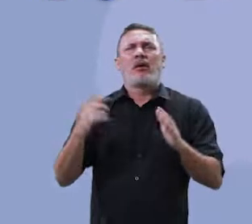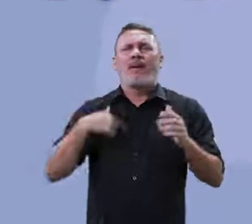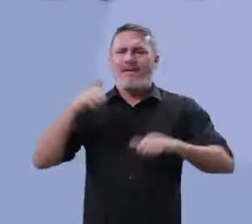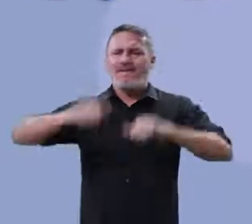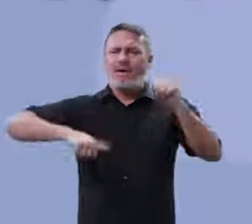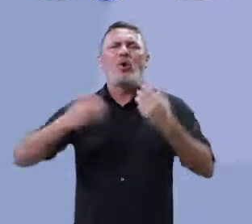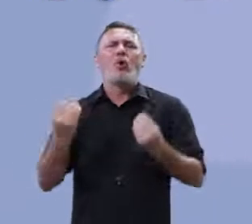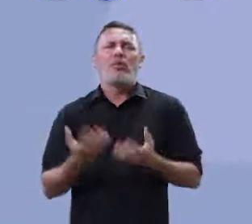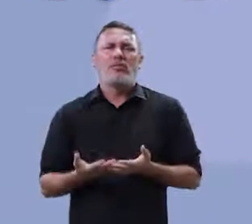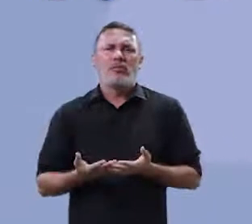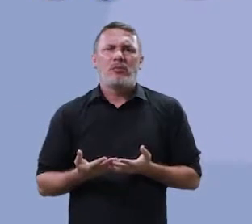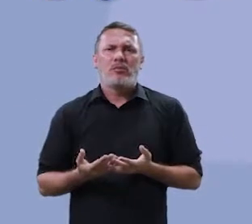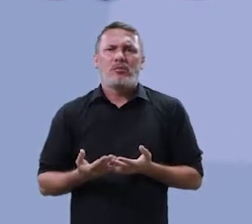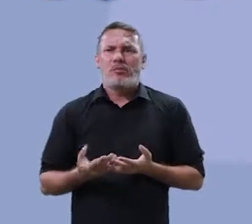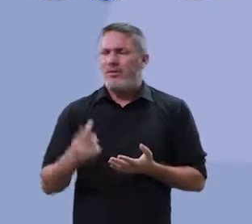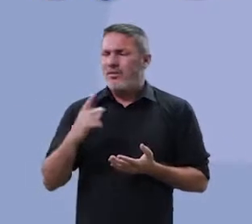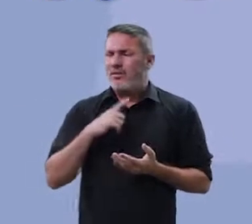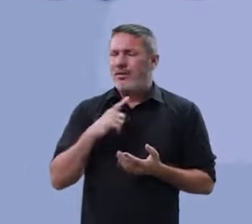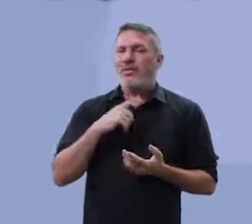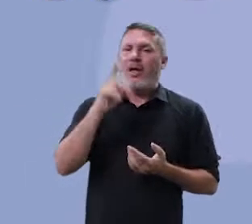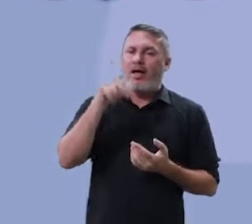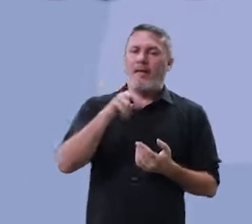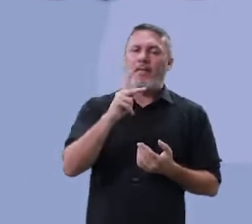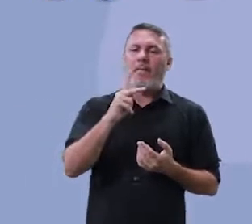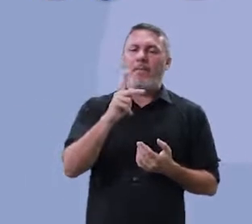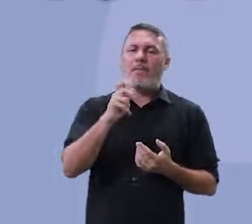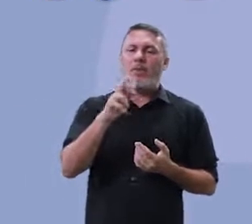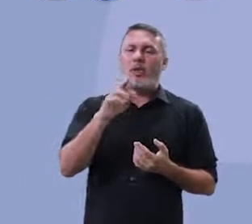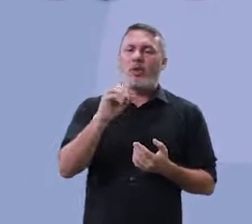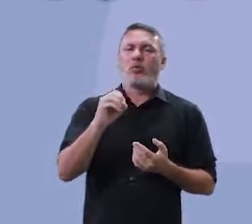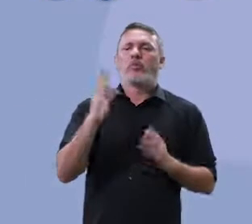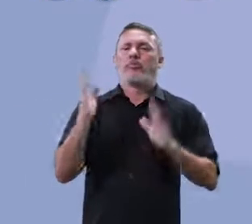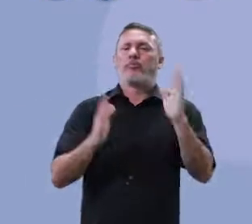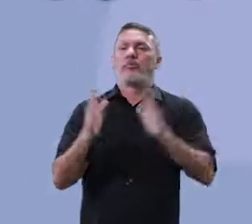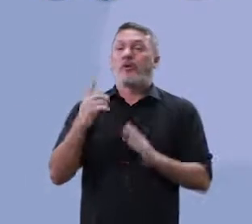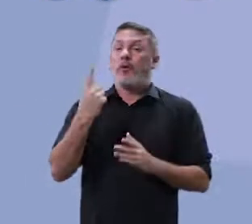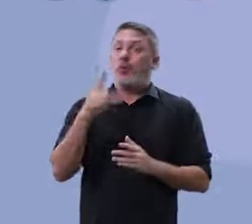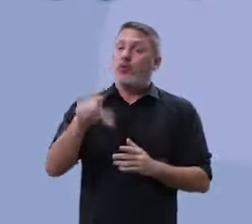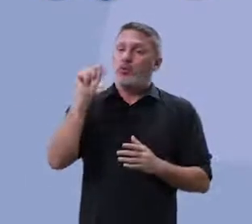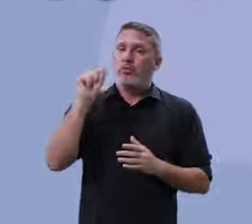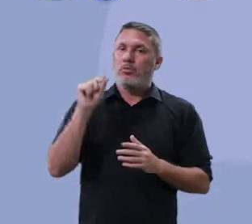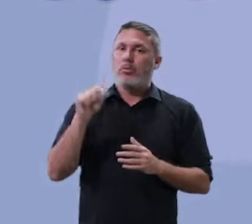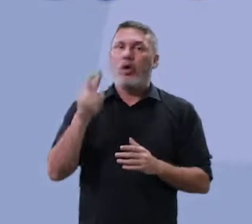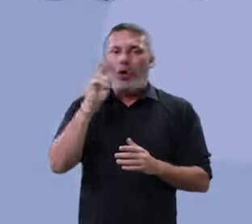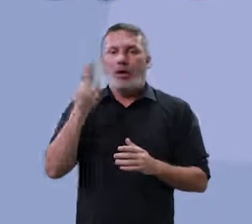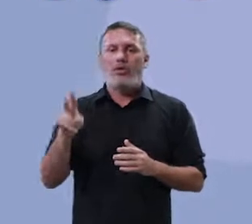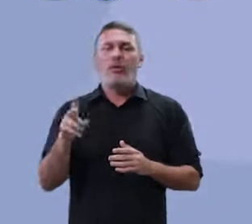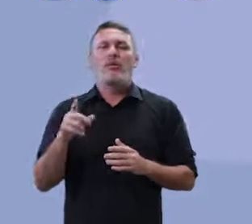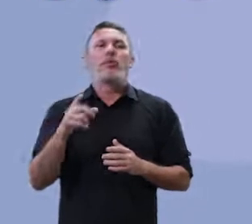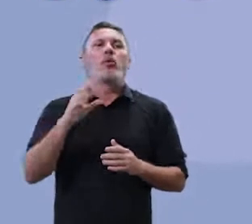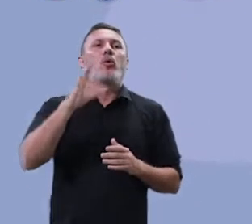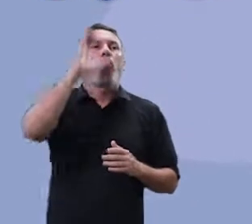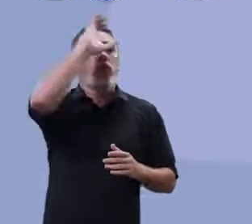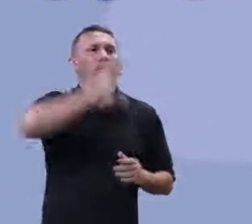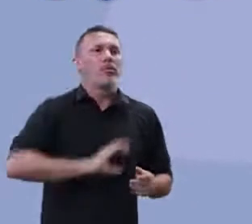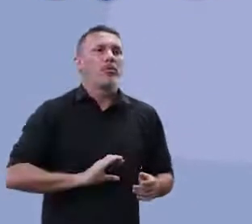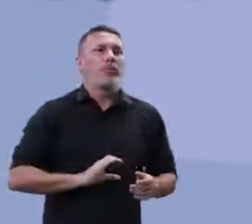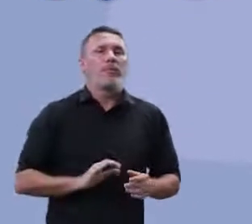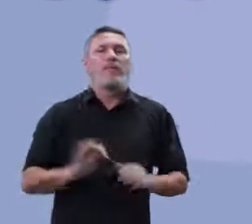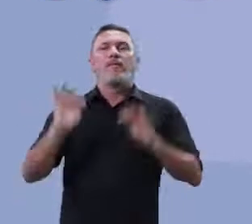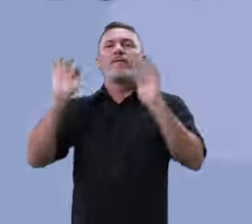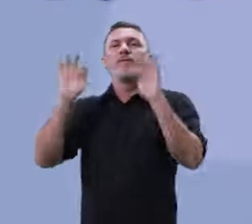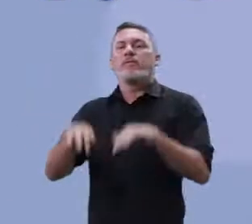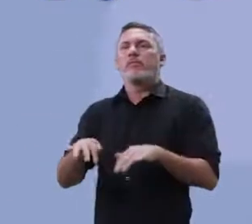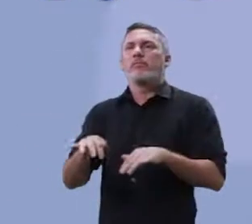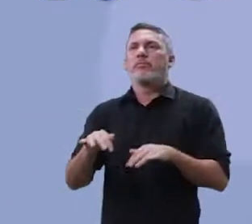parte é essa que é avaliada, ó? Justa posição de orações ou períodos. Coloca somente nenhum. Está começando aí no comportamento